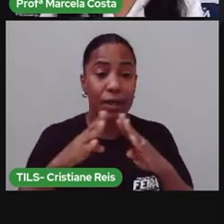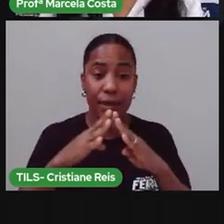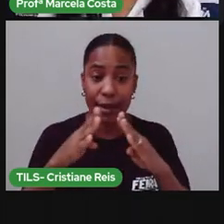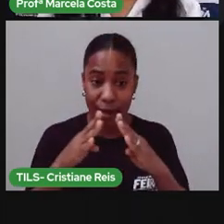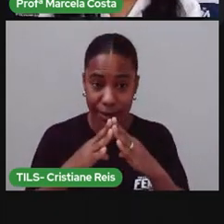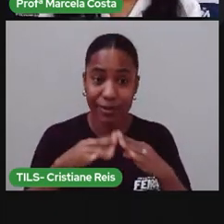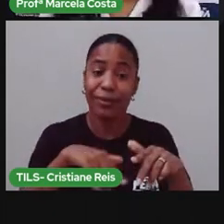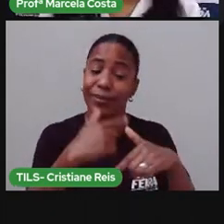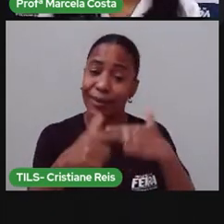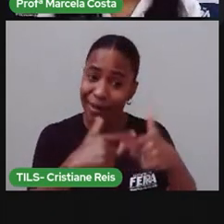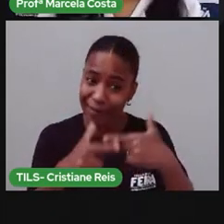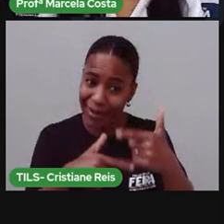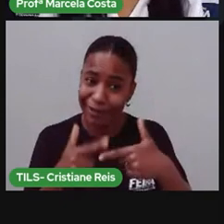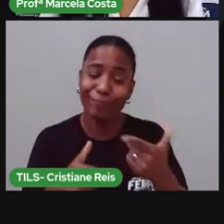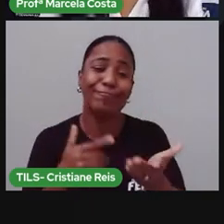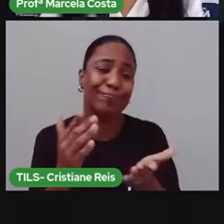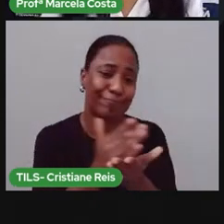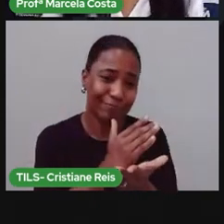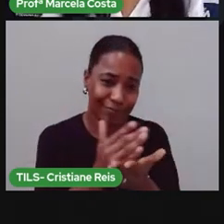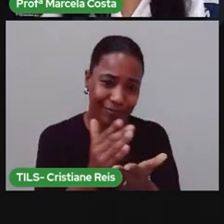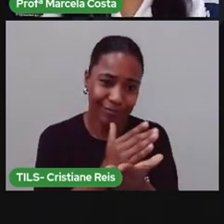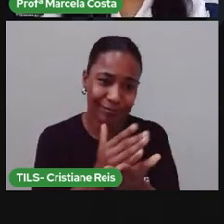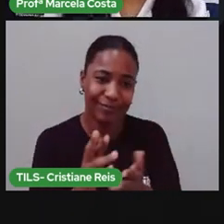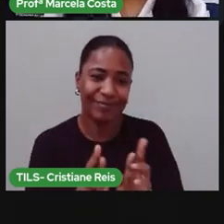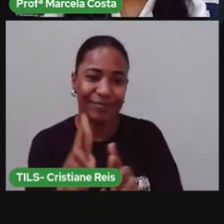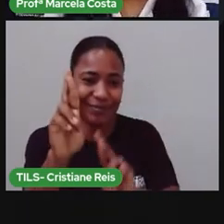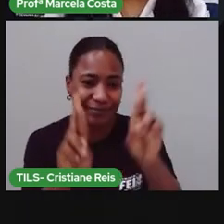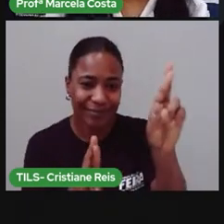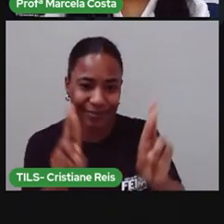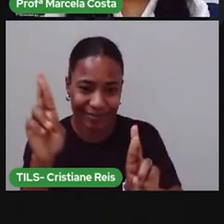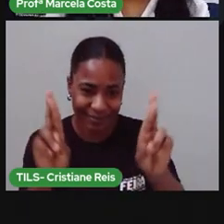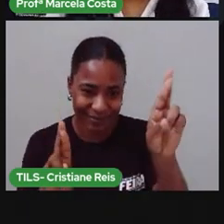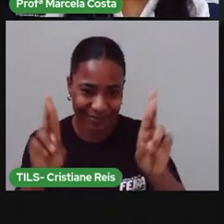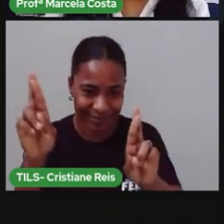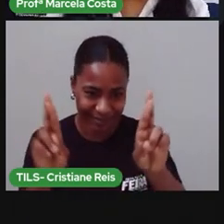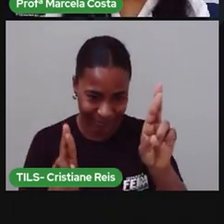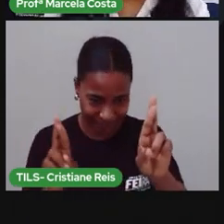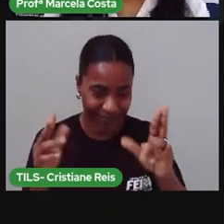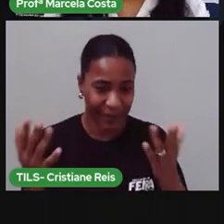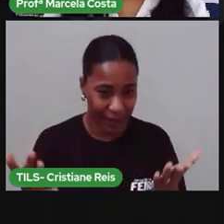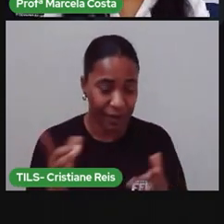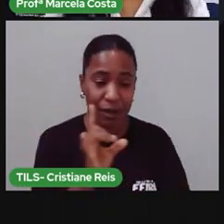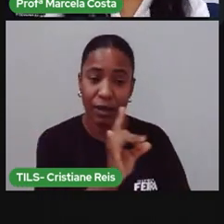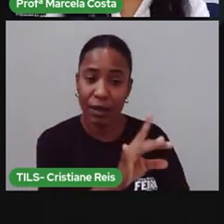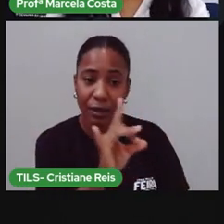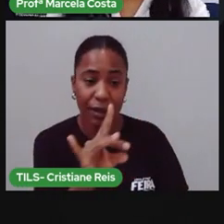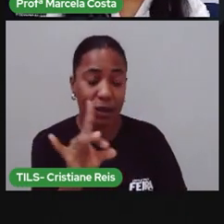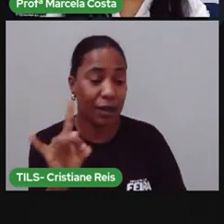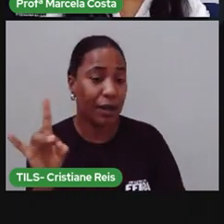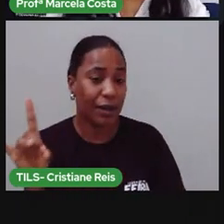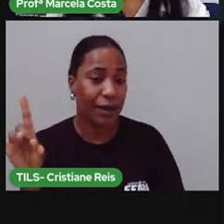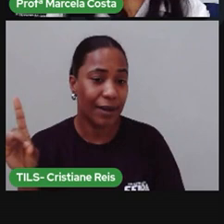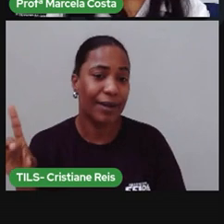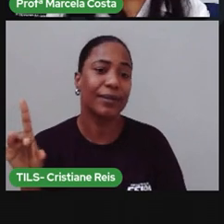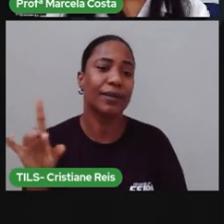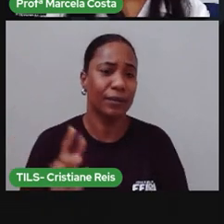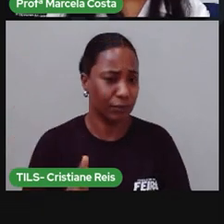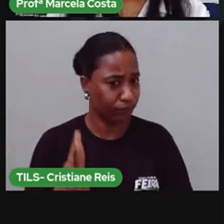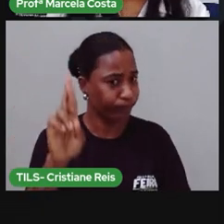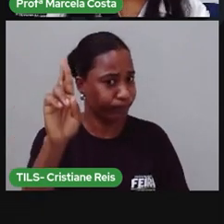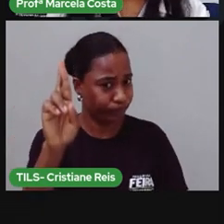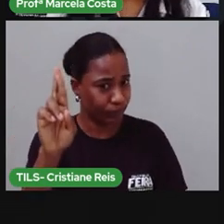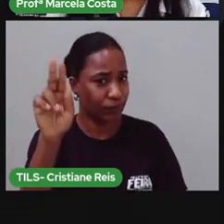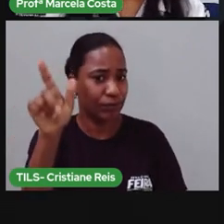tem divisão de tarefas, tem divisão de responsabilidades. Cada um assume um papel.